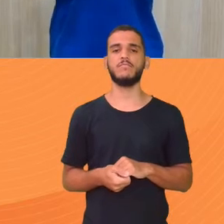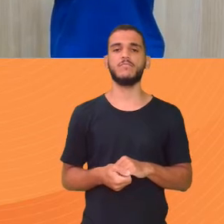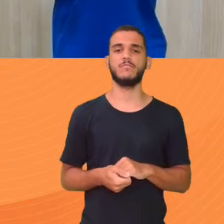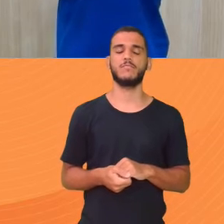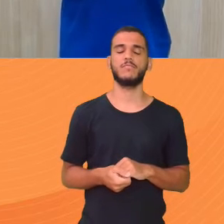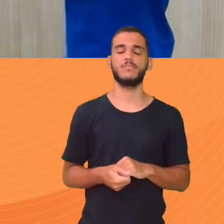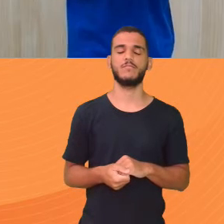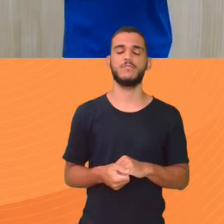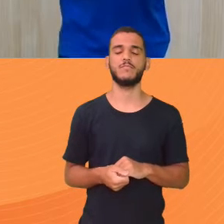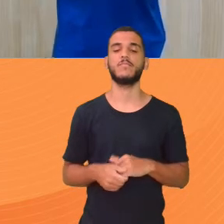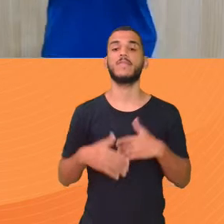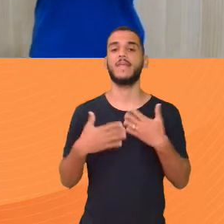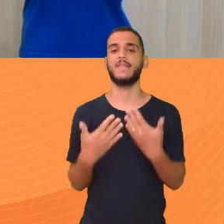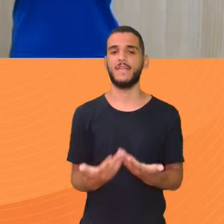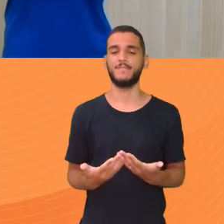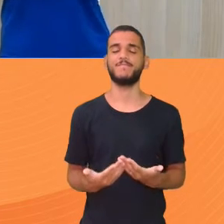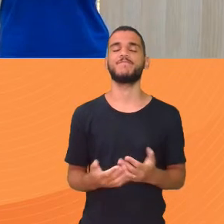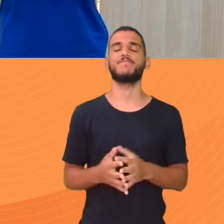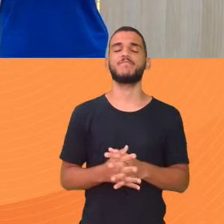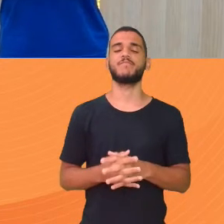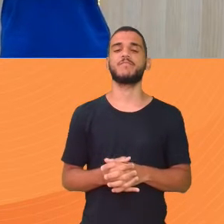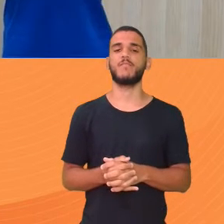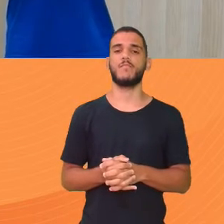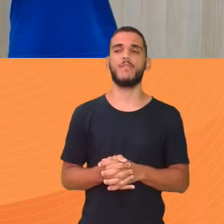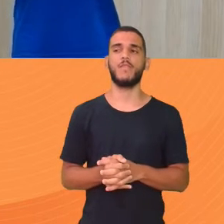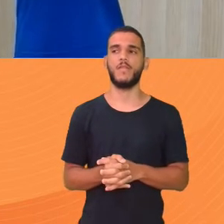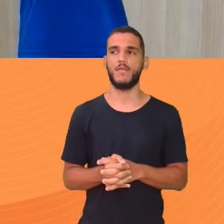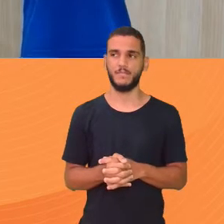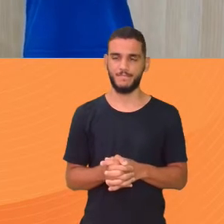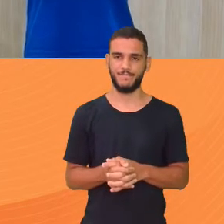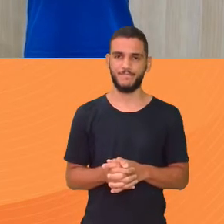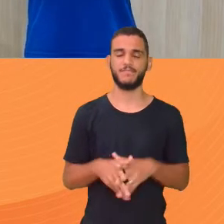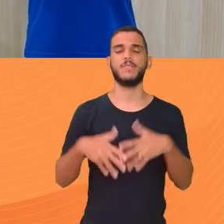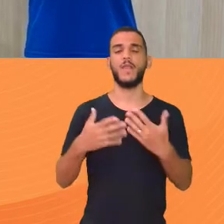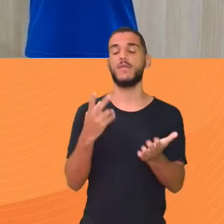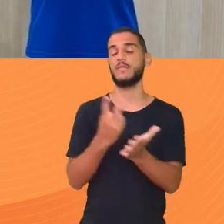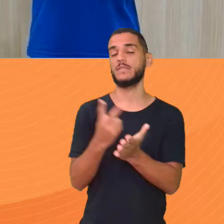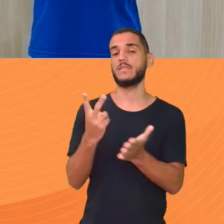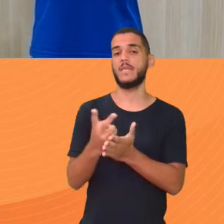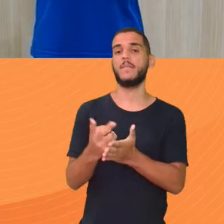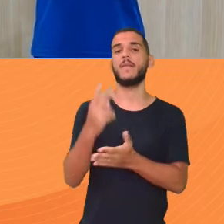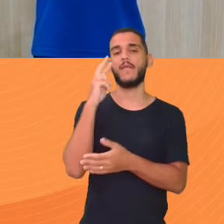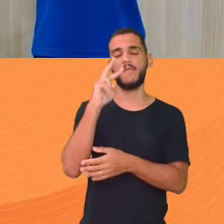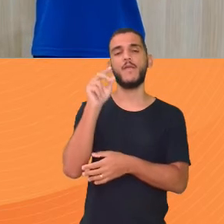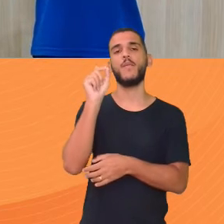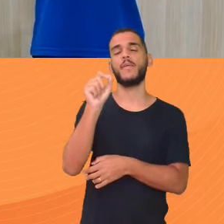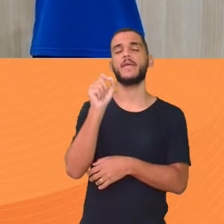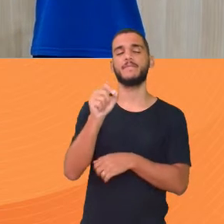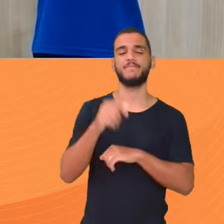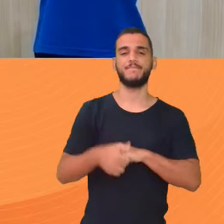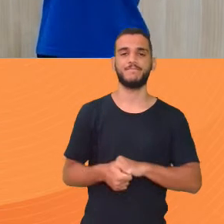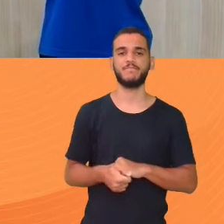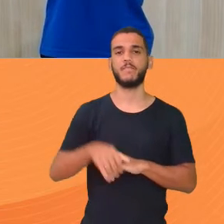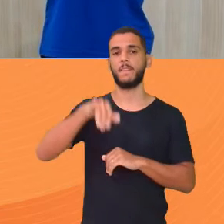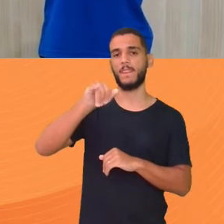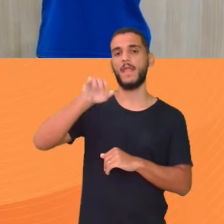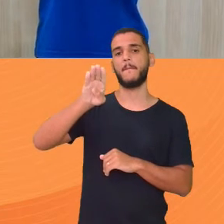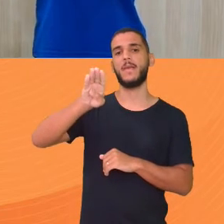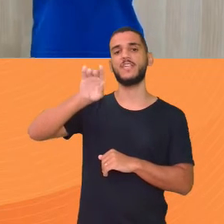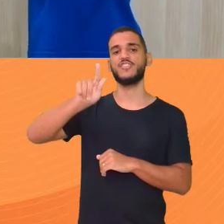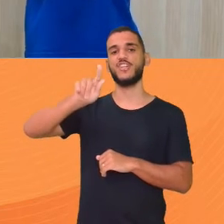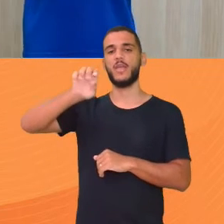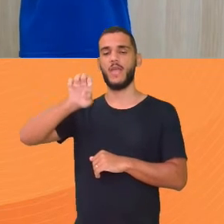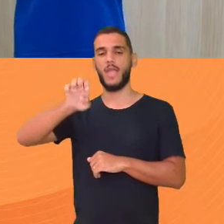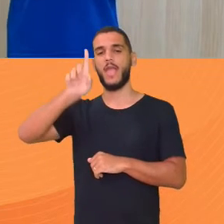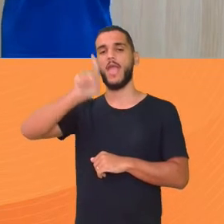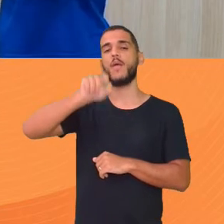Isso, tu é fera demais Isso, Cleitinho É, vem na hora É, na hora ele coloca Ó Quando a gente coloca Quando a gente vê assim É O IBGE O IBGE